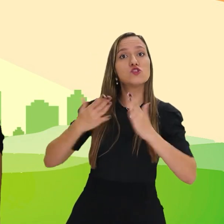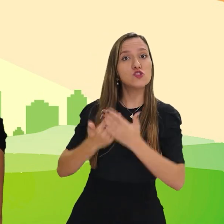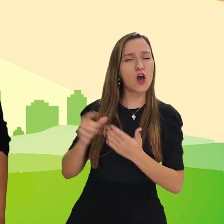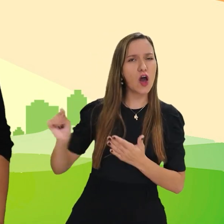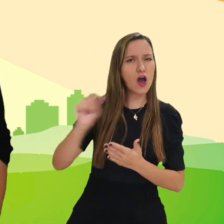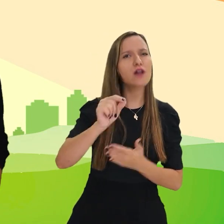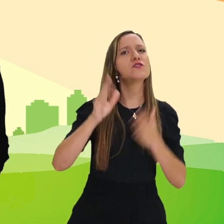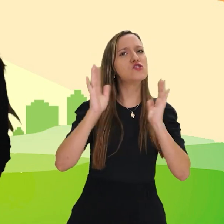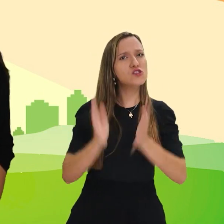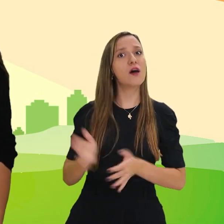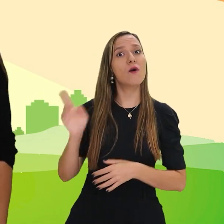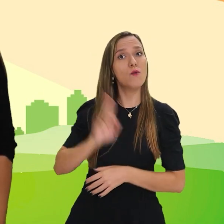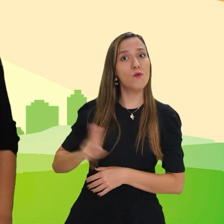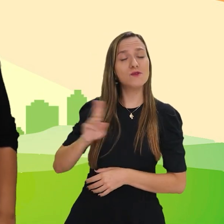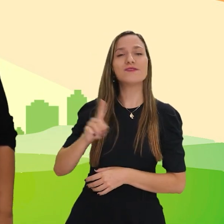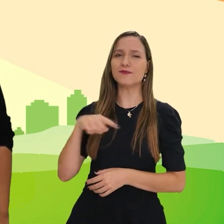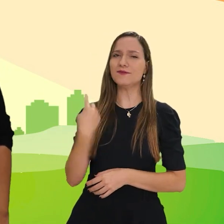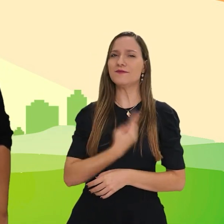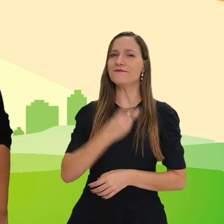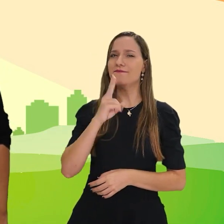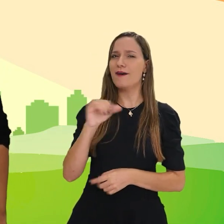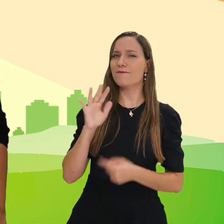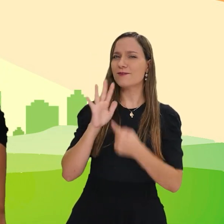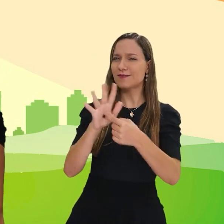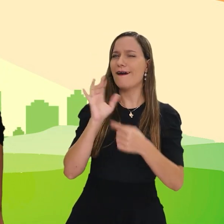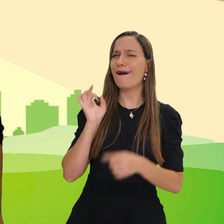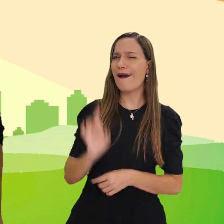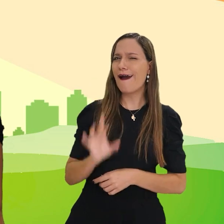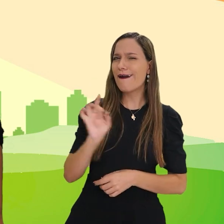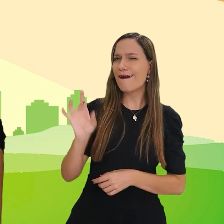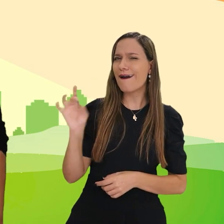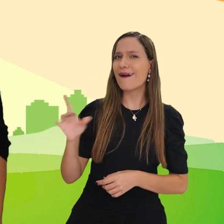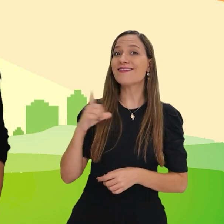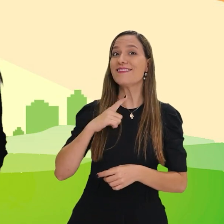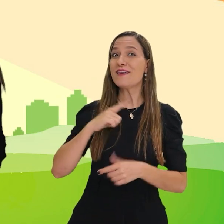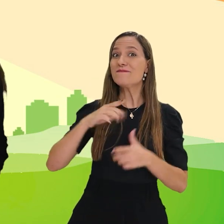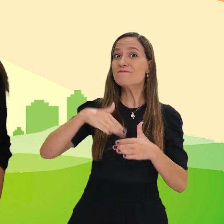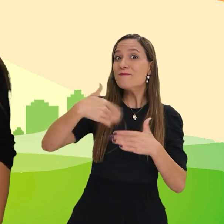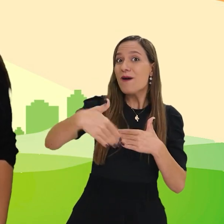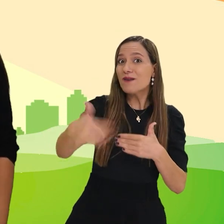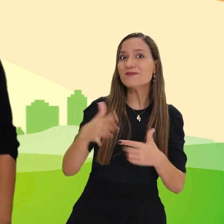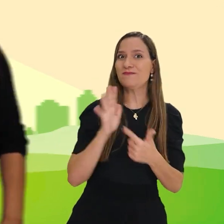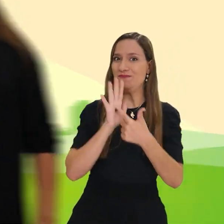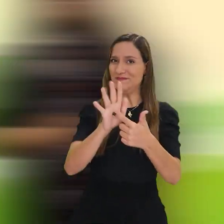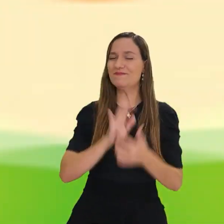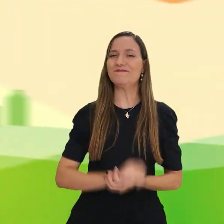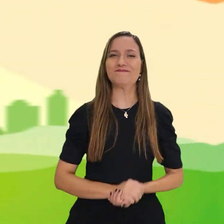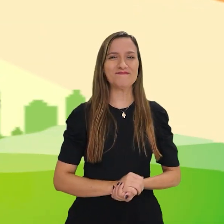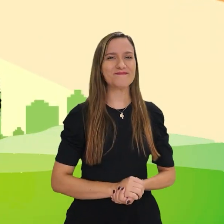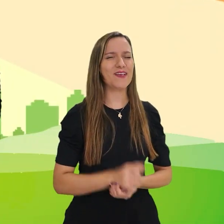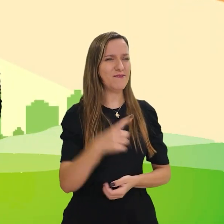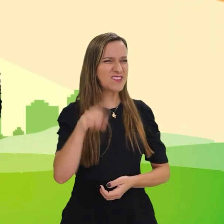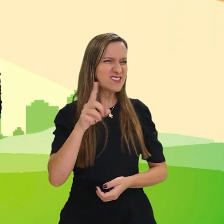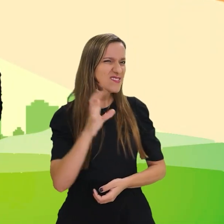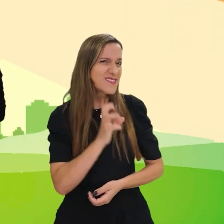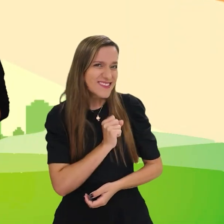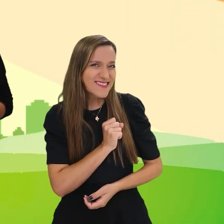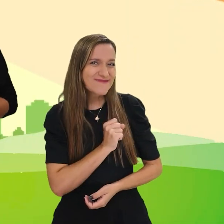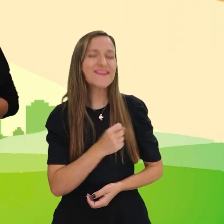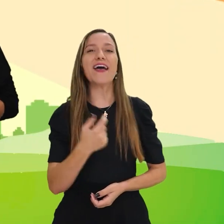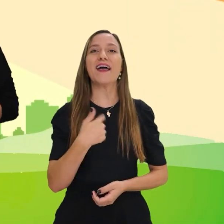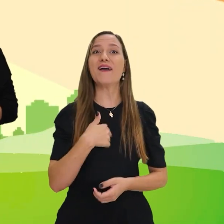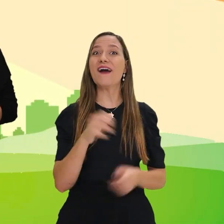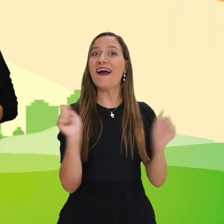já usam essa técnica. E a gente vai mostrar cada uma delas nos próximos programas. Gostaram, pessoal?